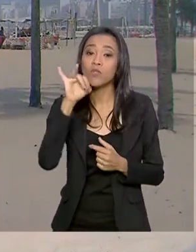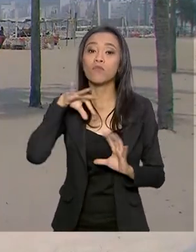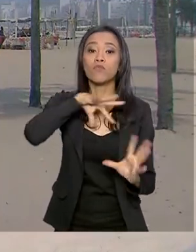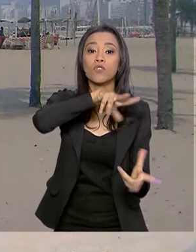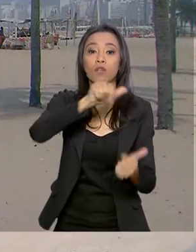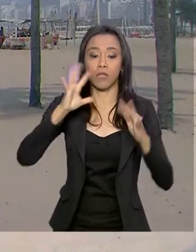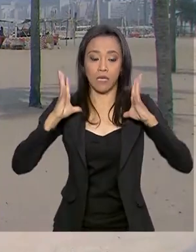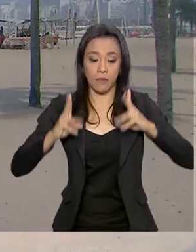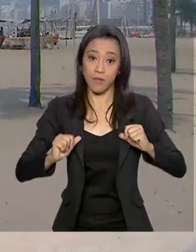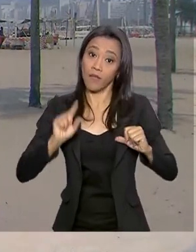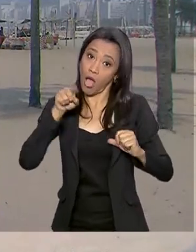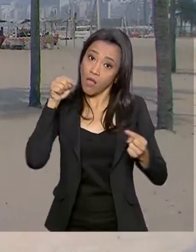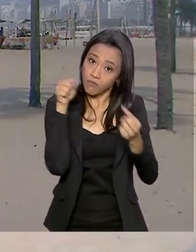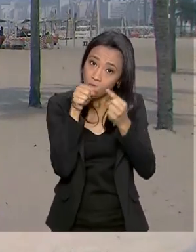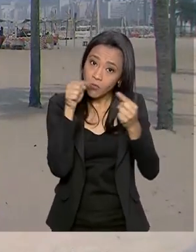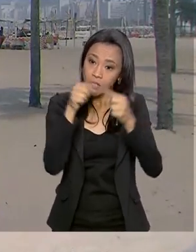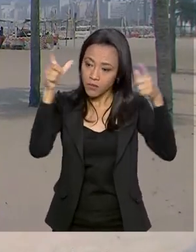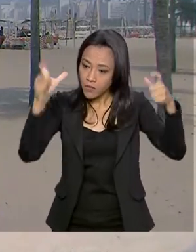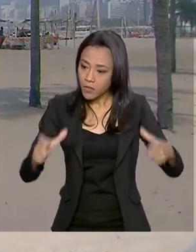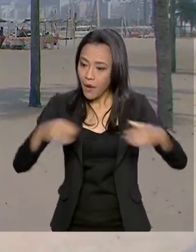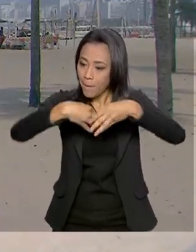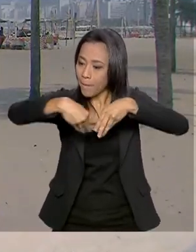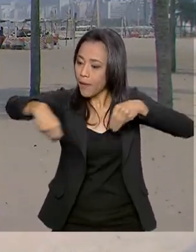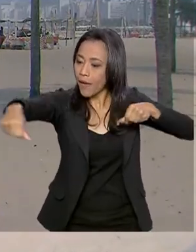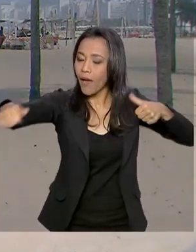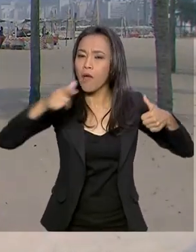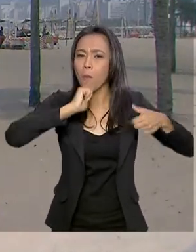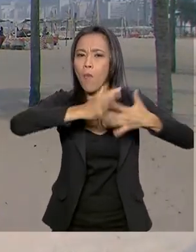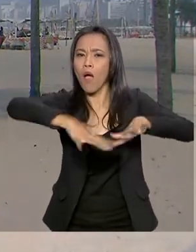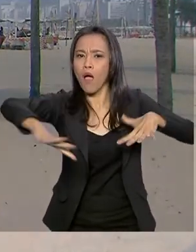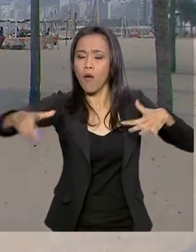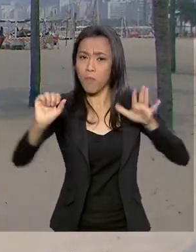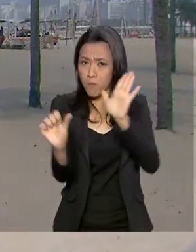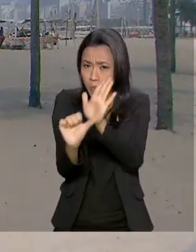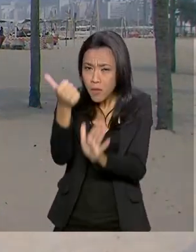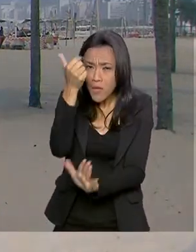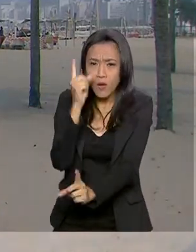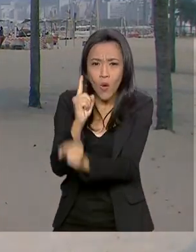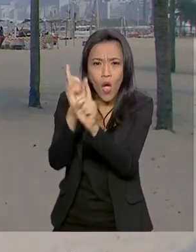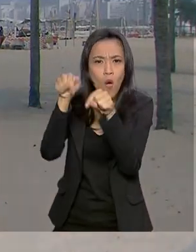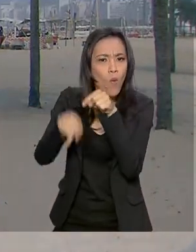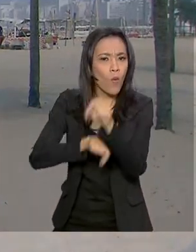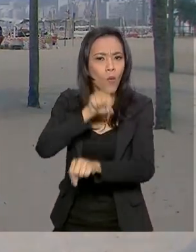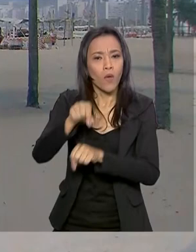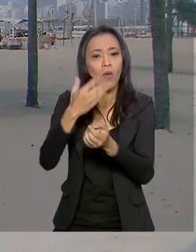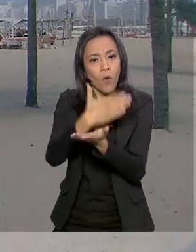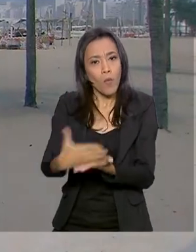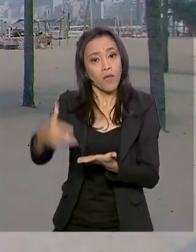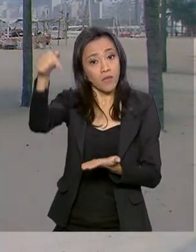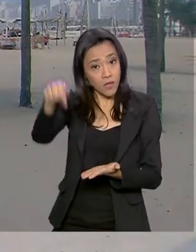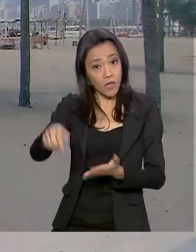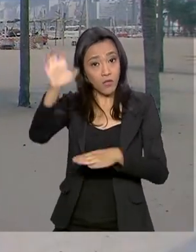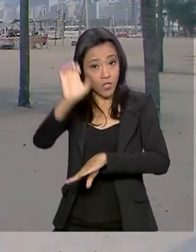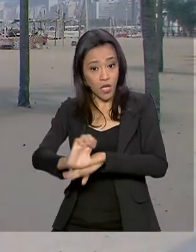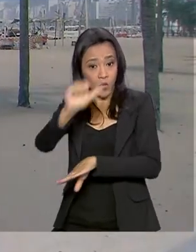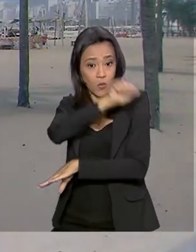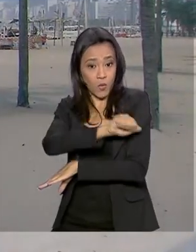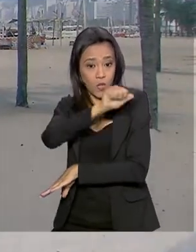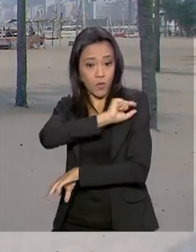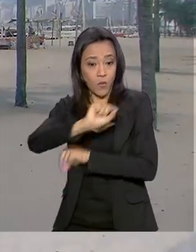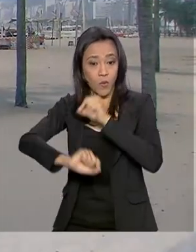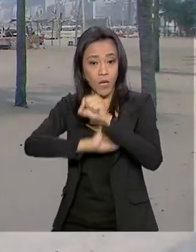nesse lugar aqui, com a praia, com o mar. São vários eventos. O primeiro deles começa hoje, aqui no Rio de Janeiro, com a